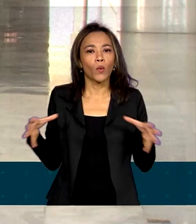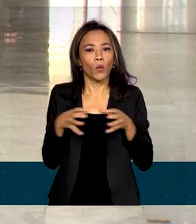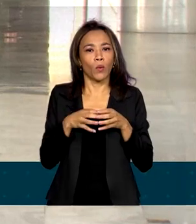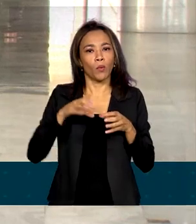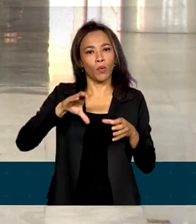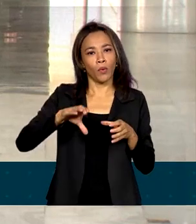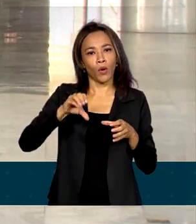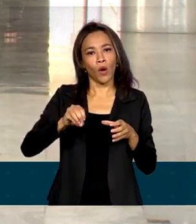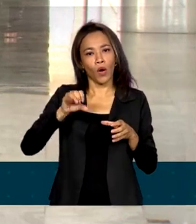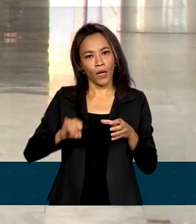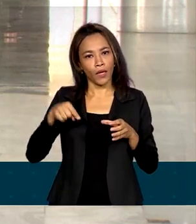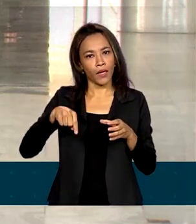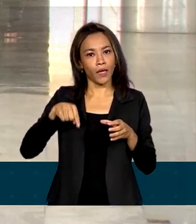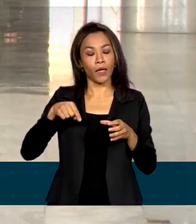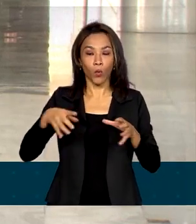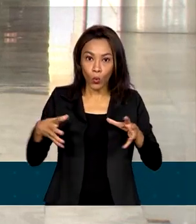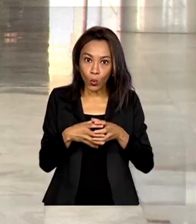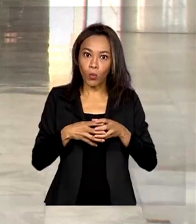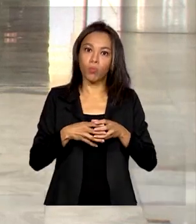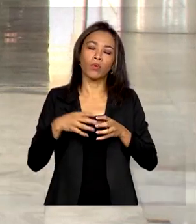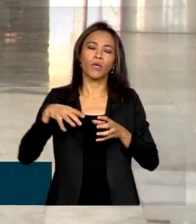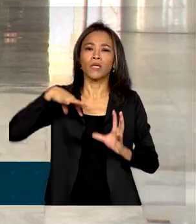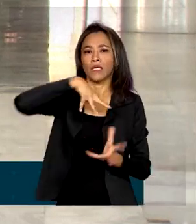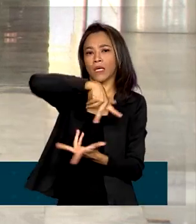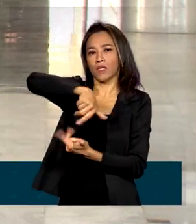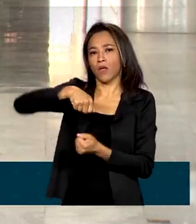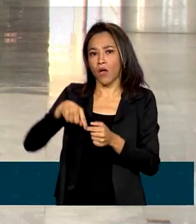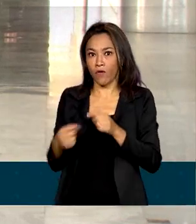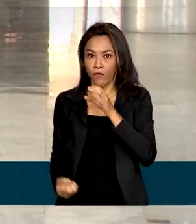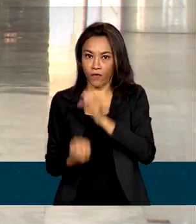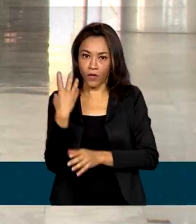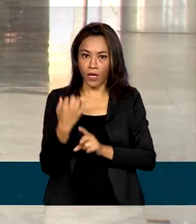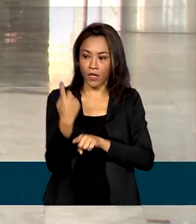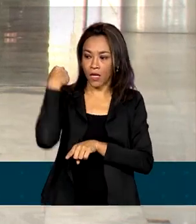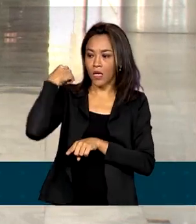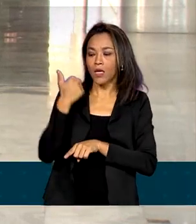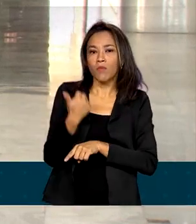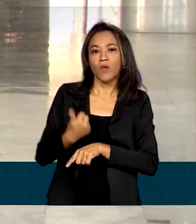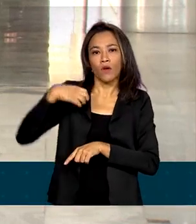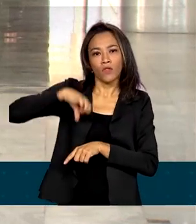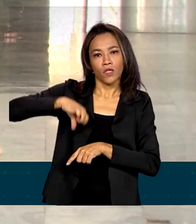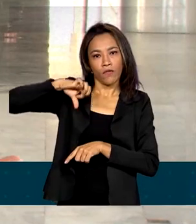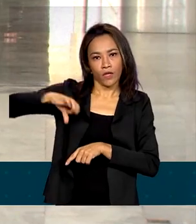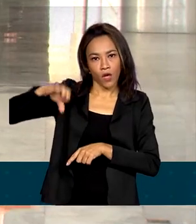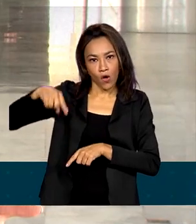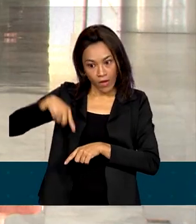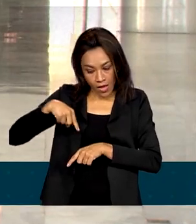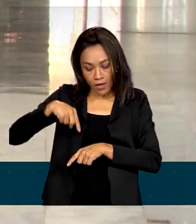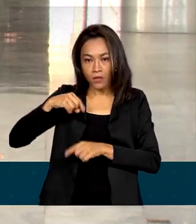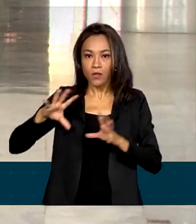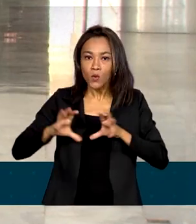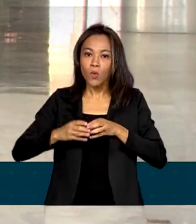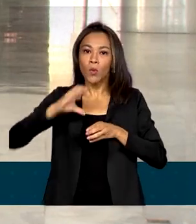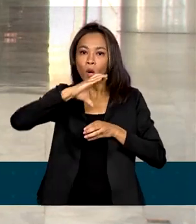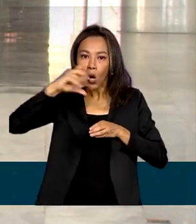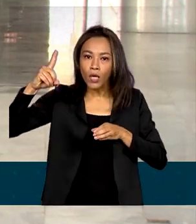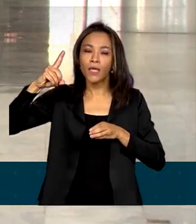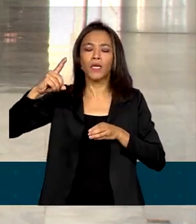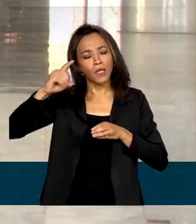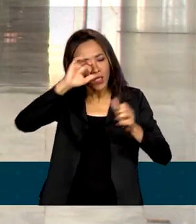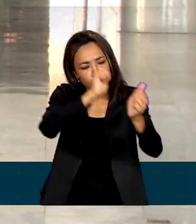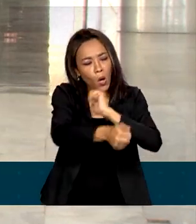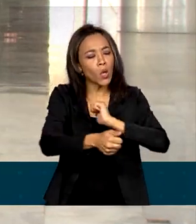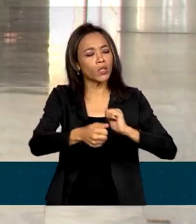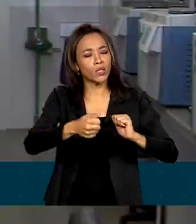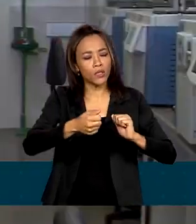Comitê Olímpico Internacional. Fundada em 1999, coordena um movimento para o esporte limpo,